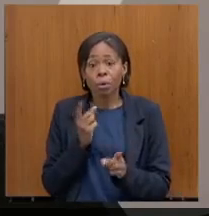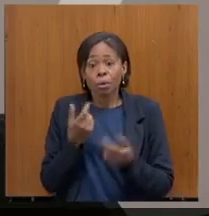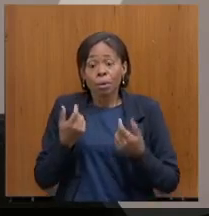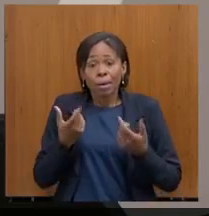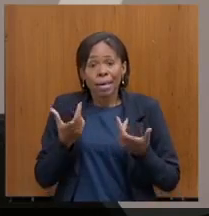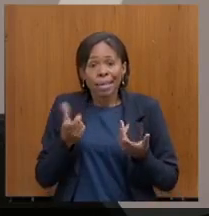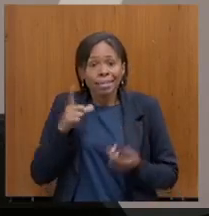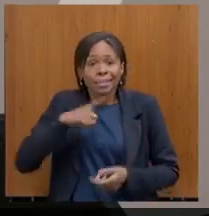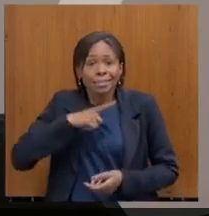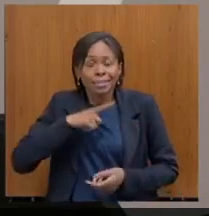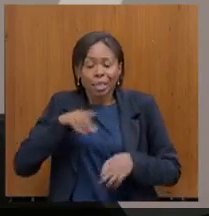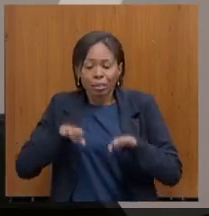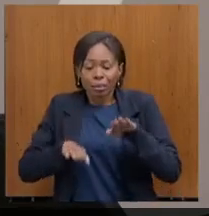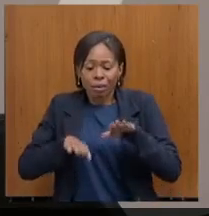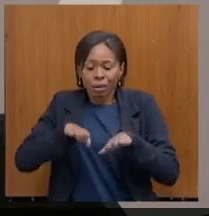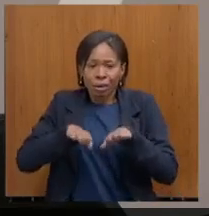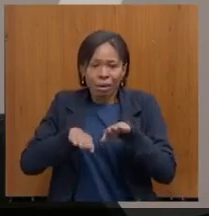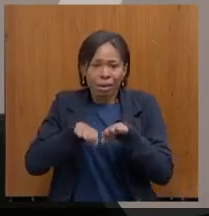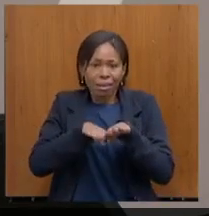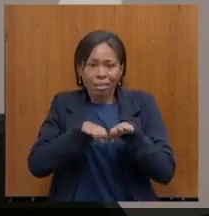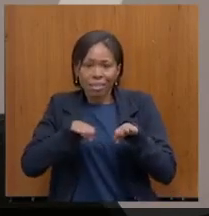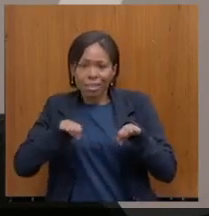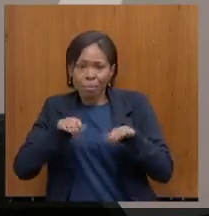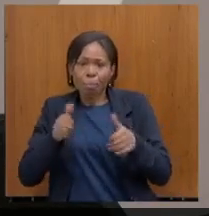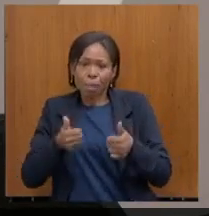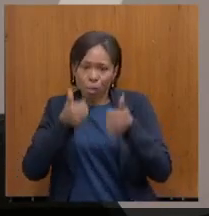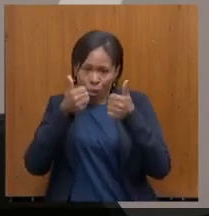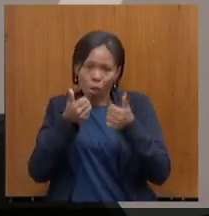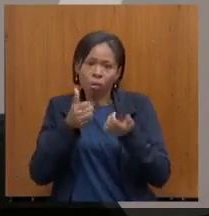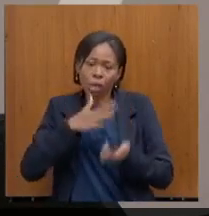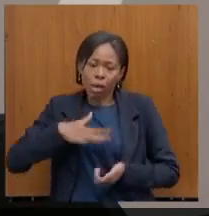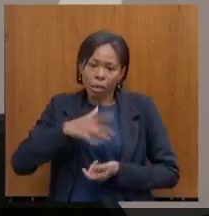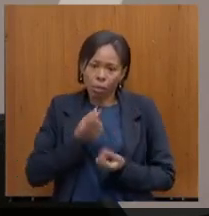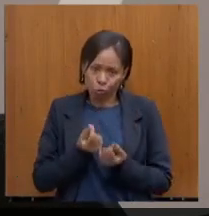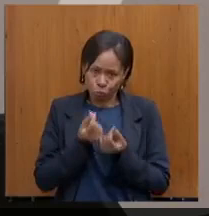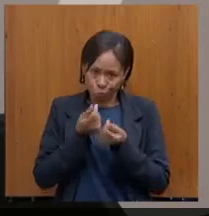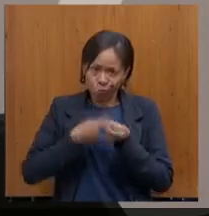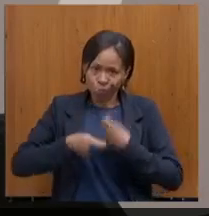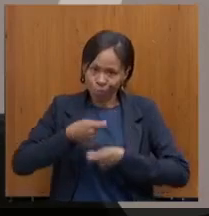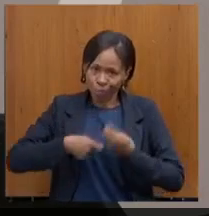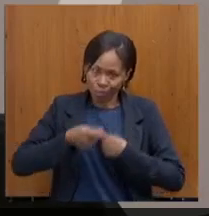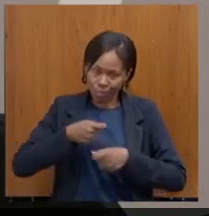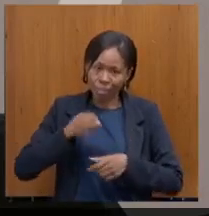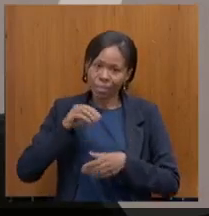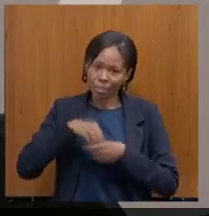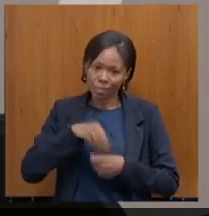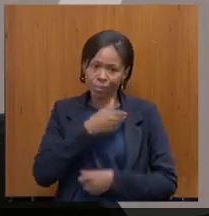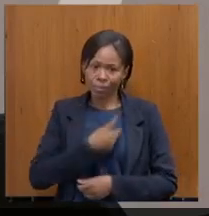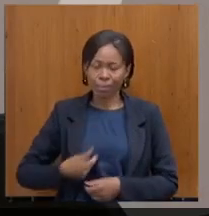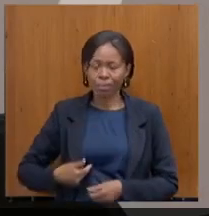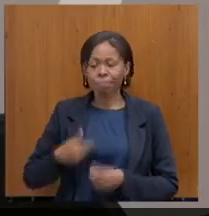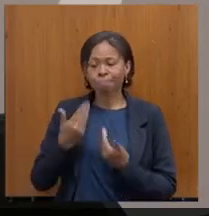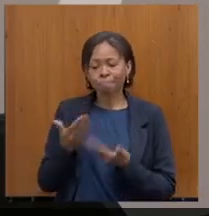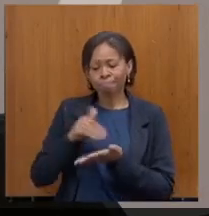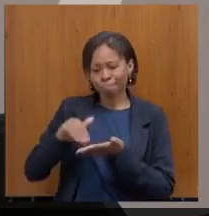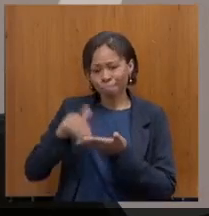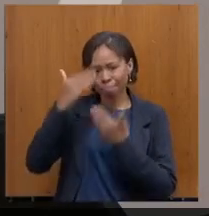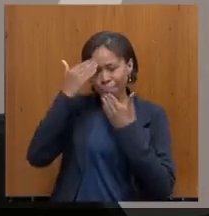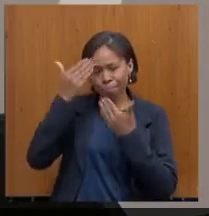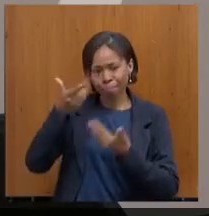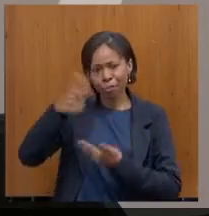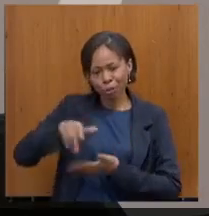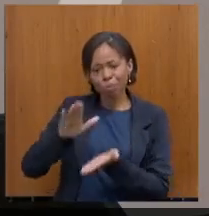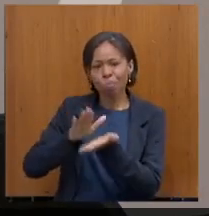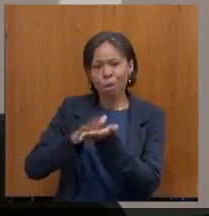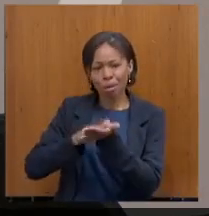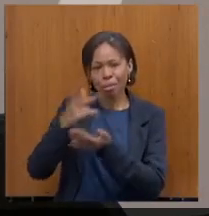melhor da nossa condição financeira e também em políticas públicas para o Estado. Muito obrigada, secretário. Mais uma vez, parabéns